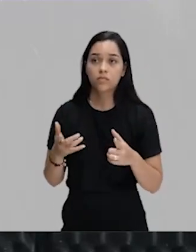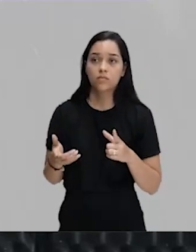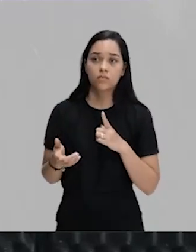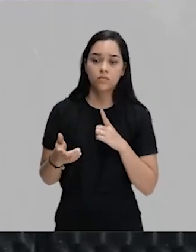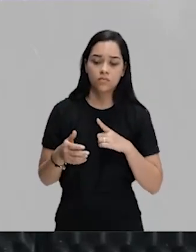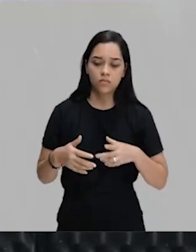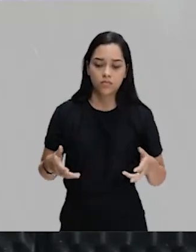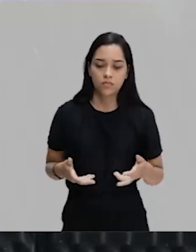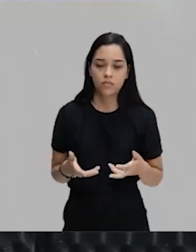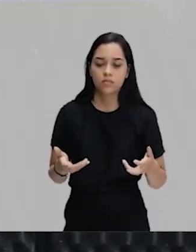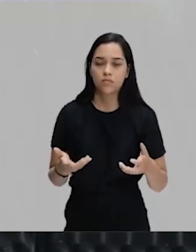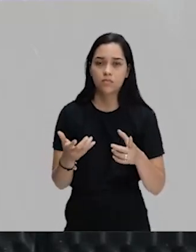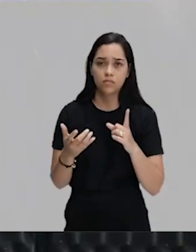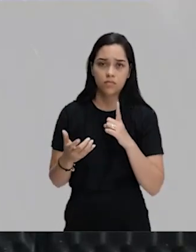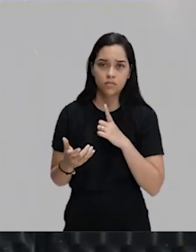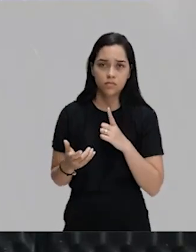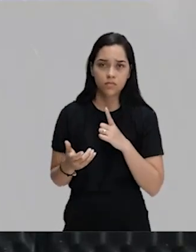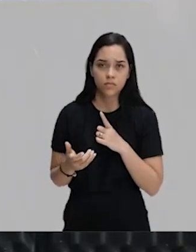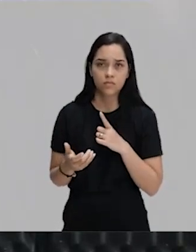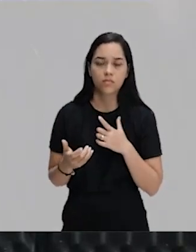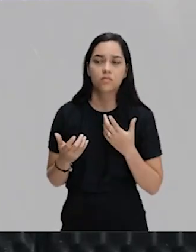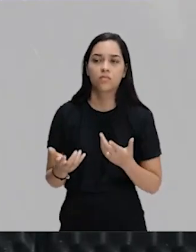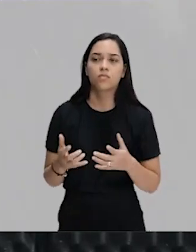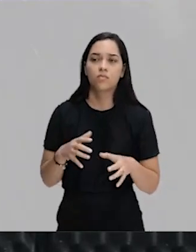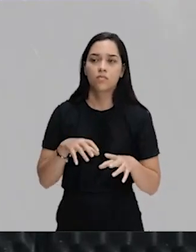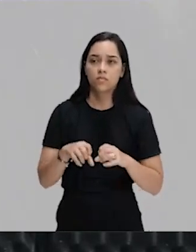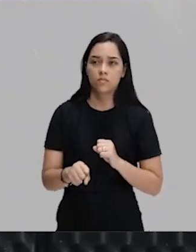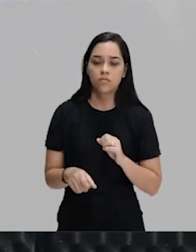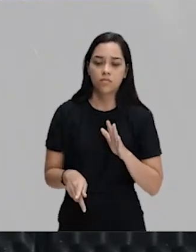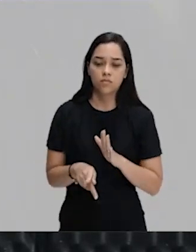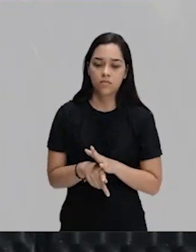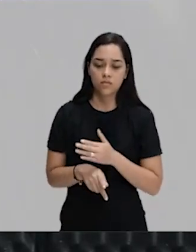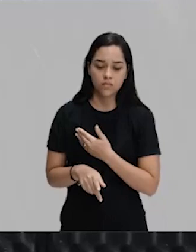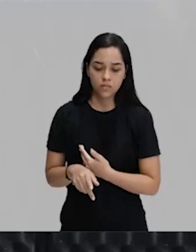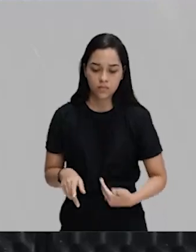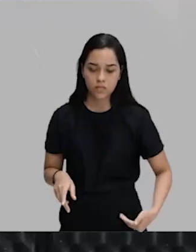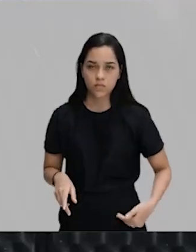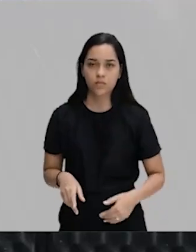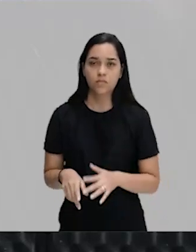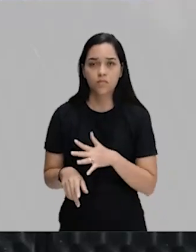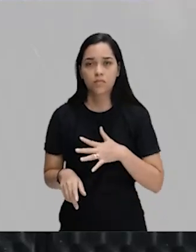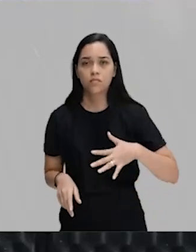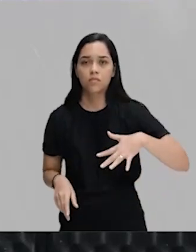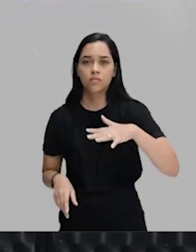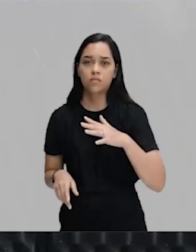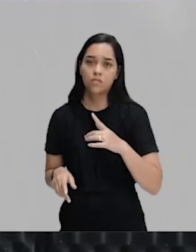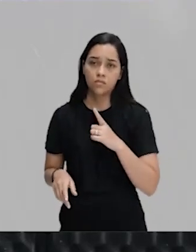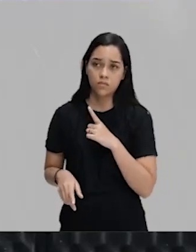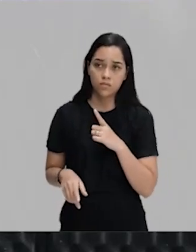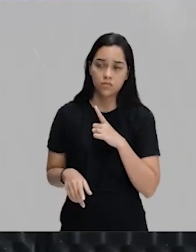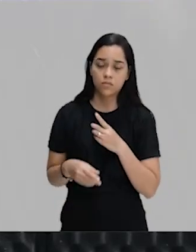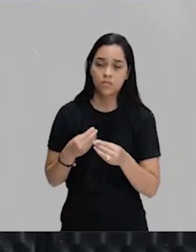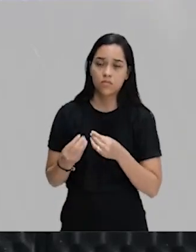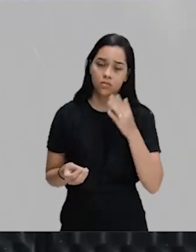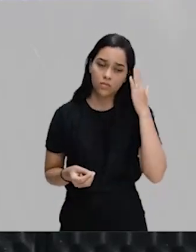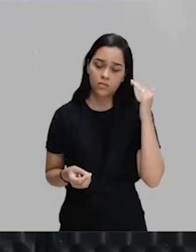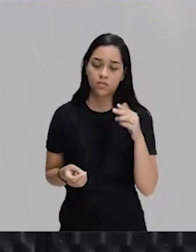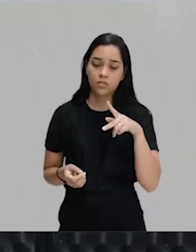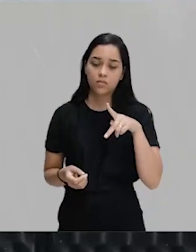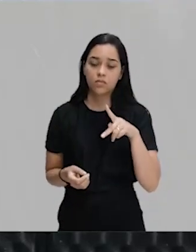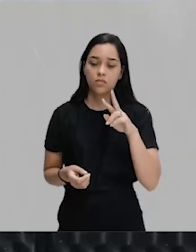manifesto republicano, através da formação de partidos regionais republicanos, como o famoso